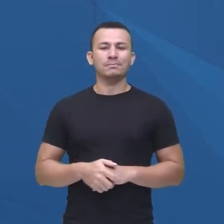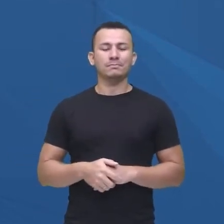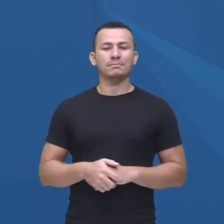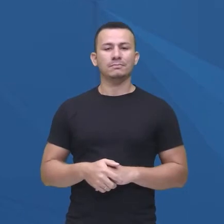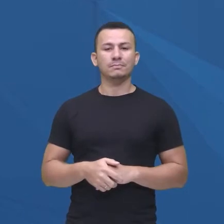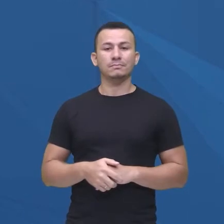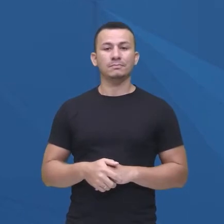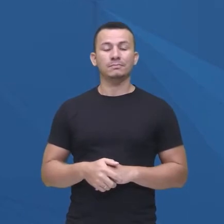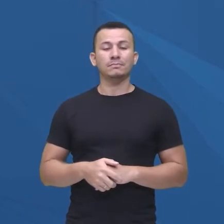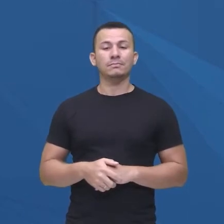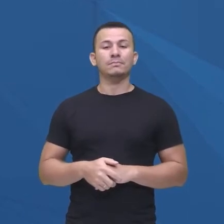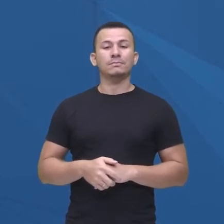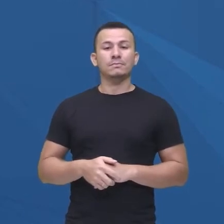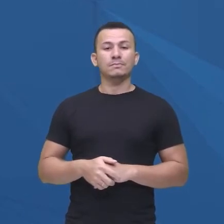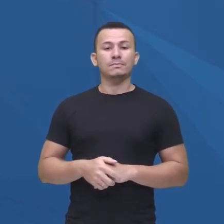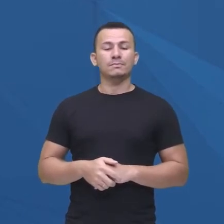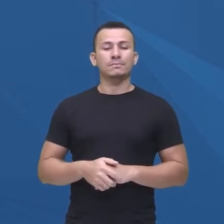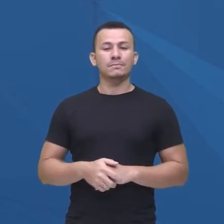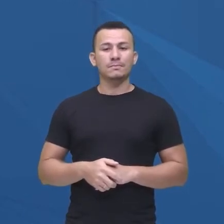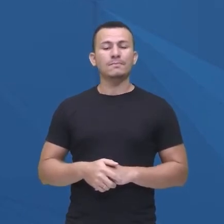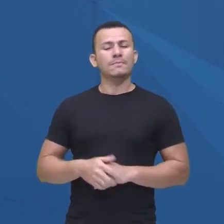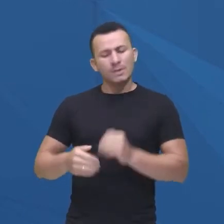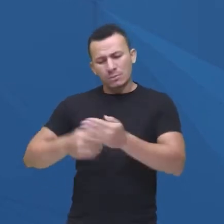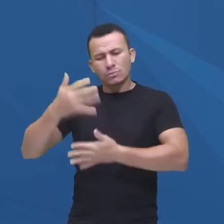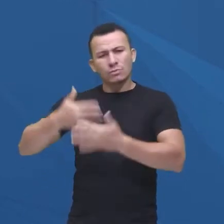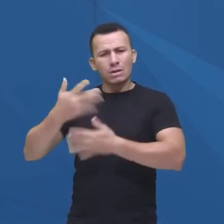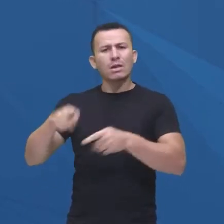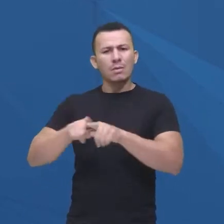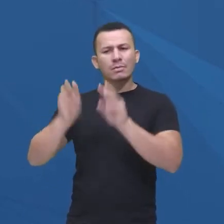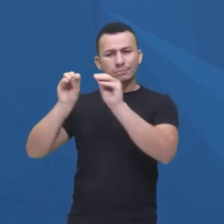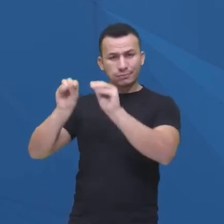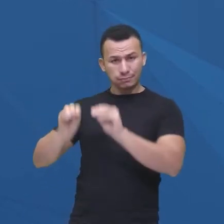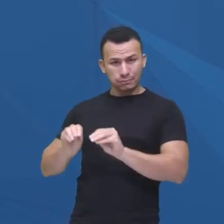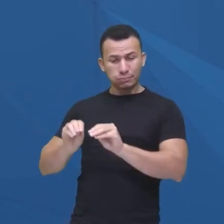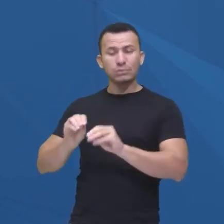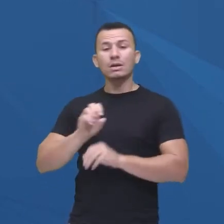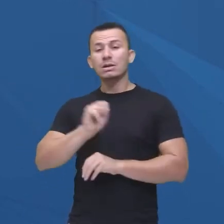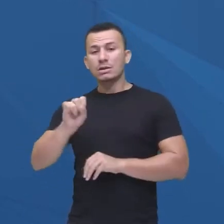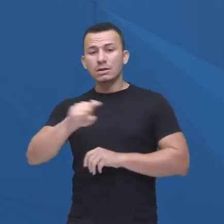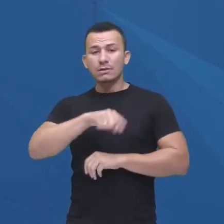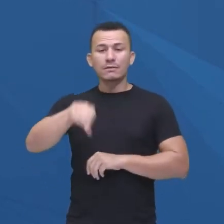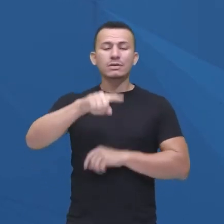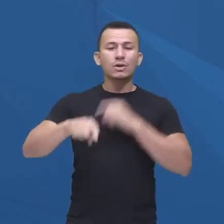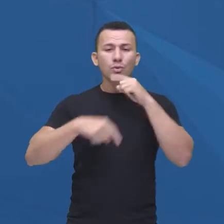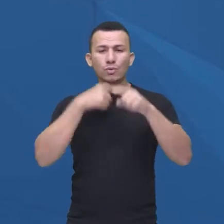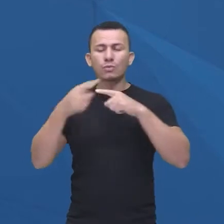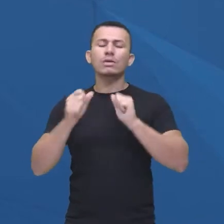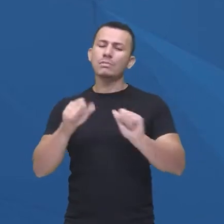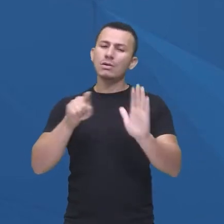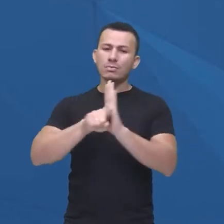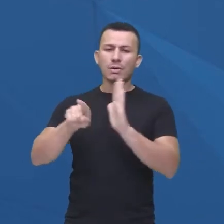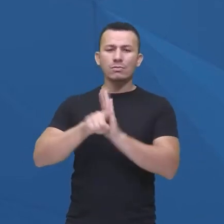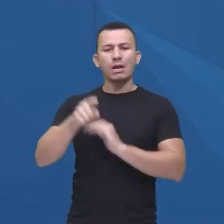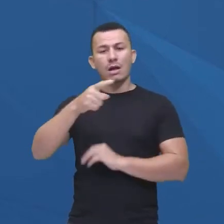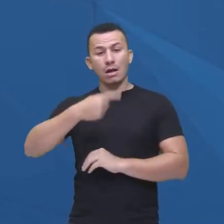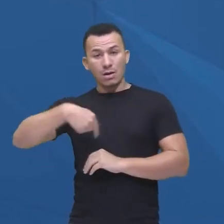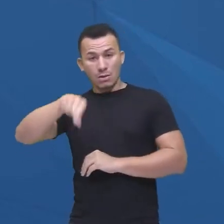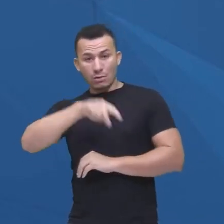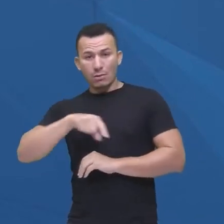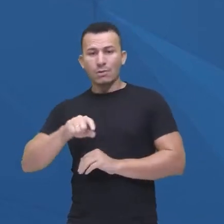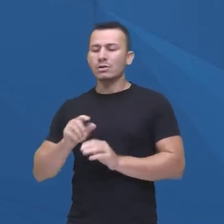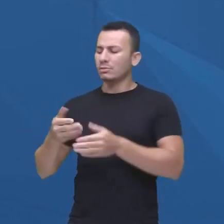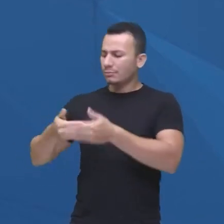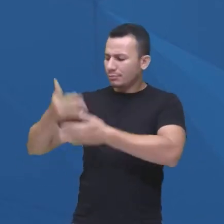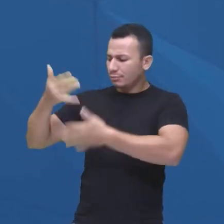nos comentários do nosso chat, né? Perguntar se tiver dúvida, porque a gente está acompanhando o nosso chat, tá bom? Então, se você tiver alguma dúvida,